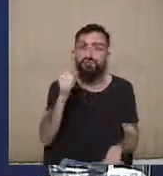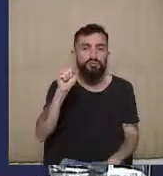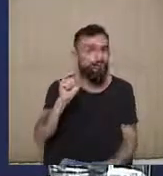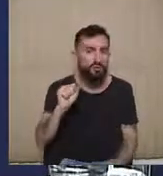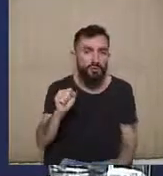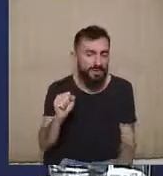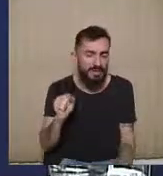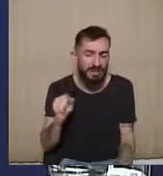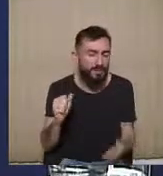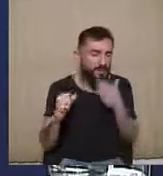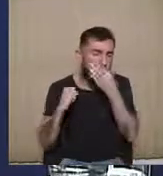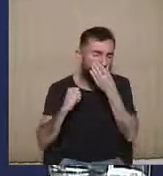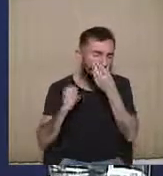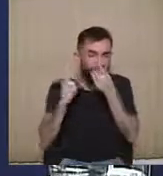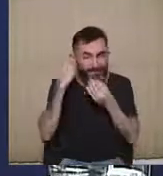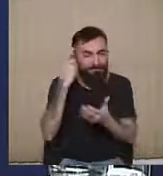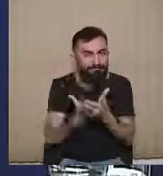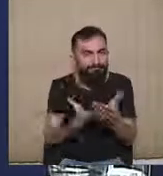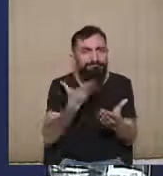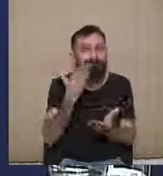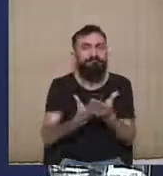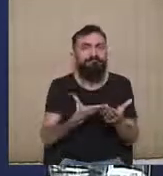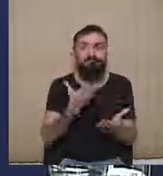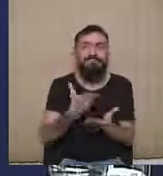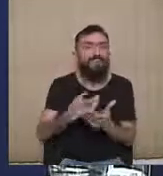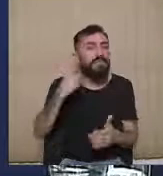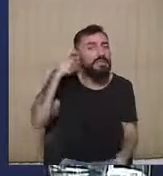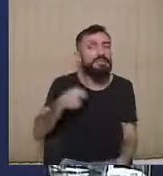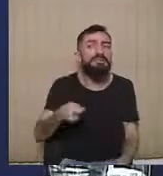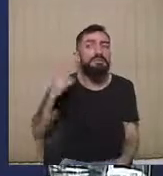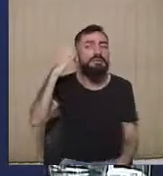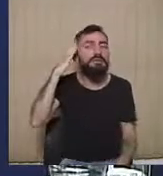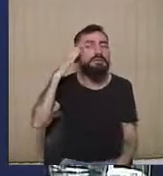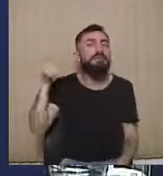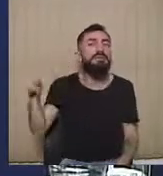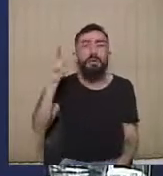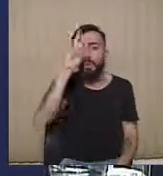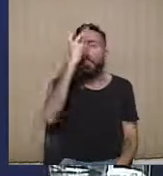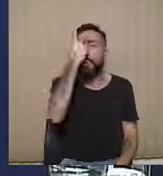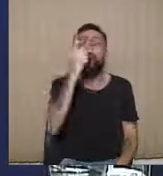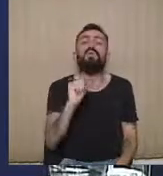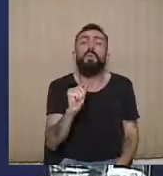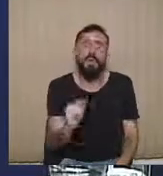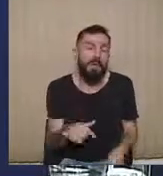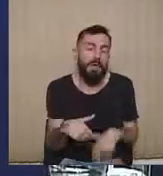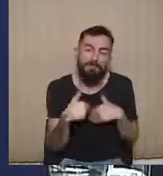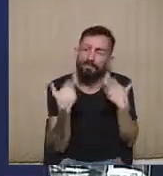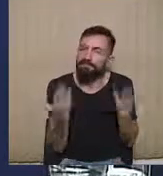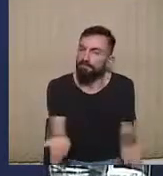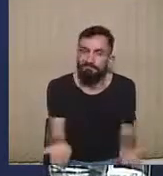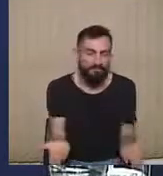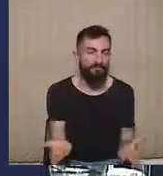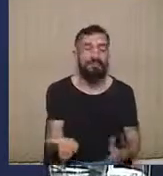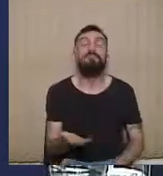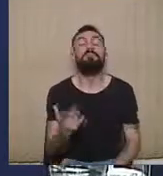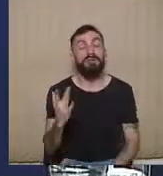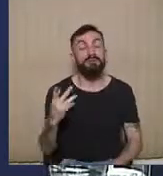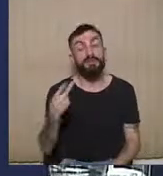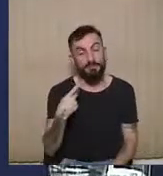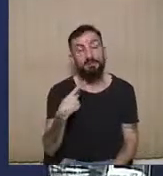eu não consigo encontrar uma racionalidade nessas alterações, mas me parece isso, porque